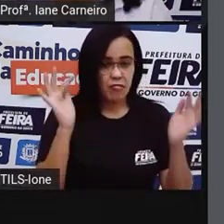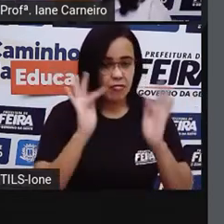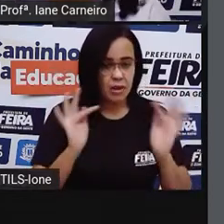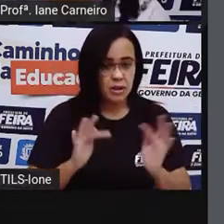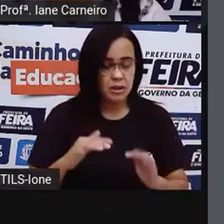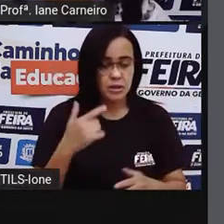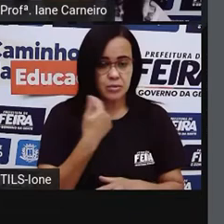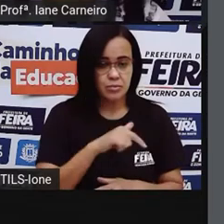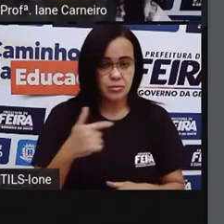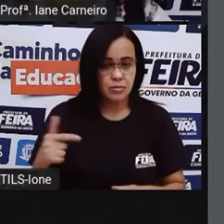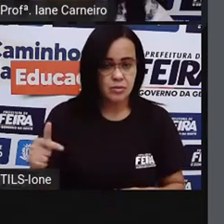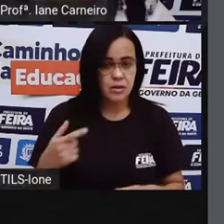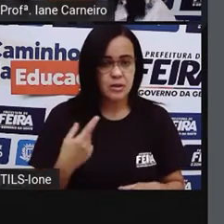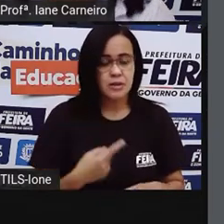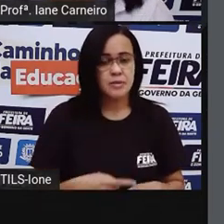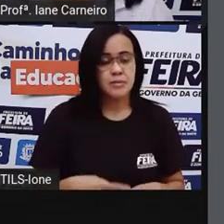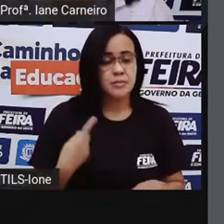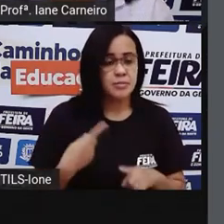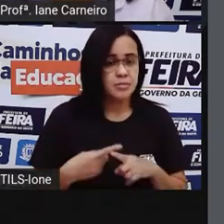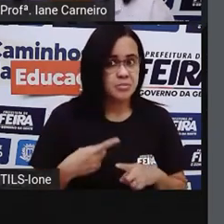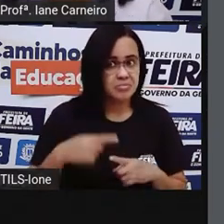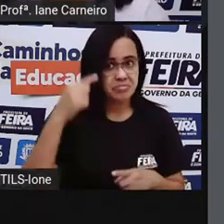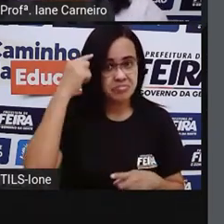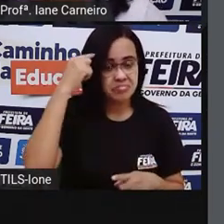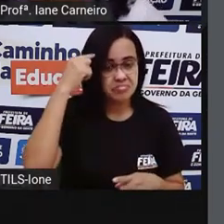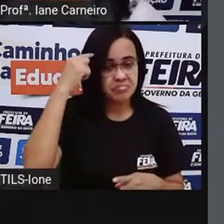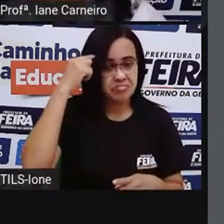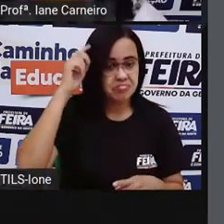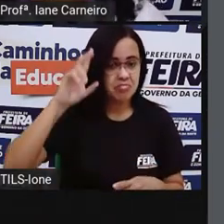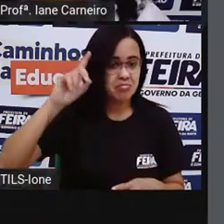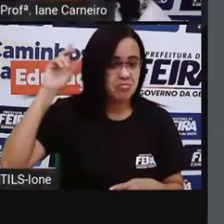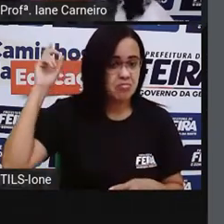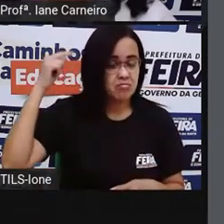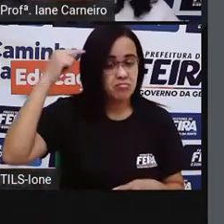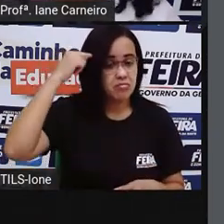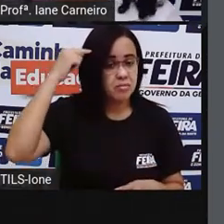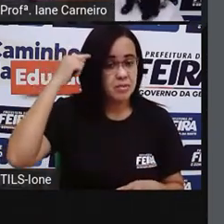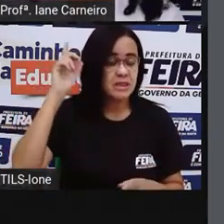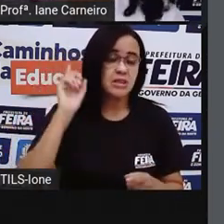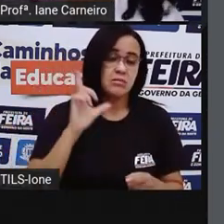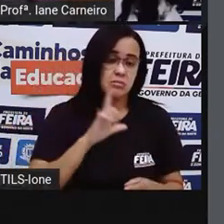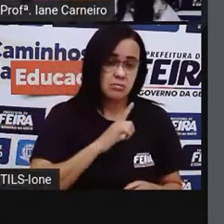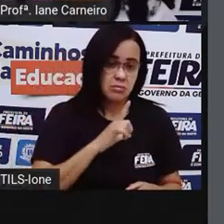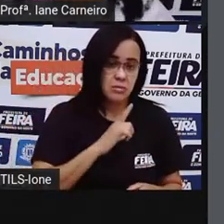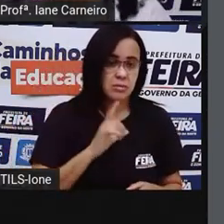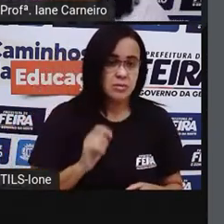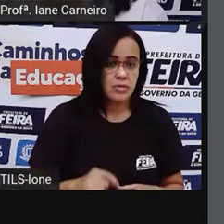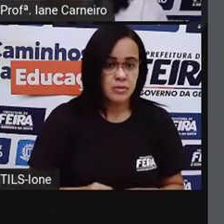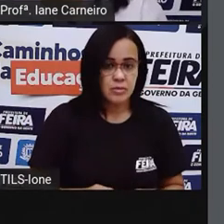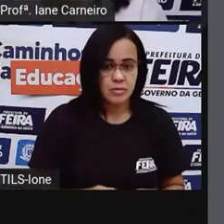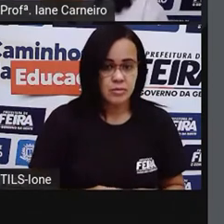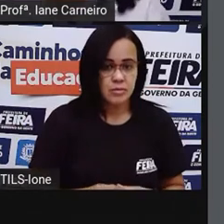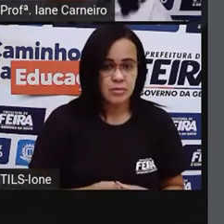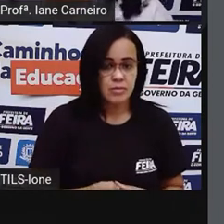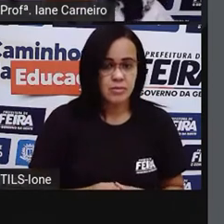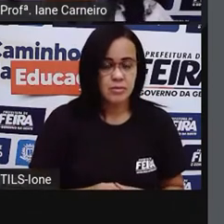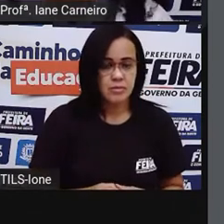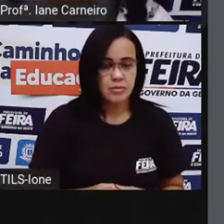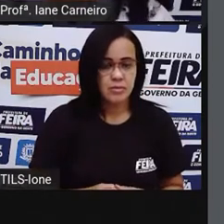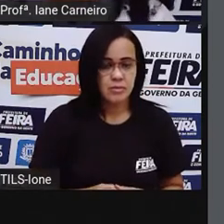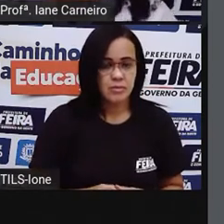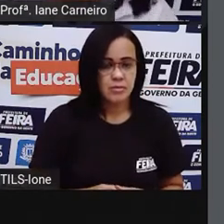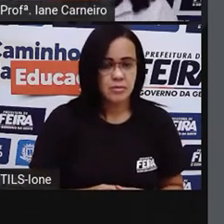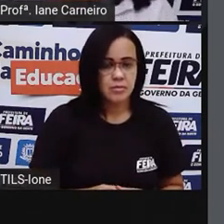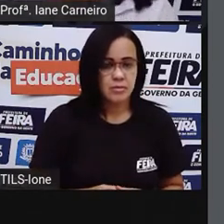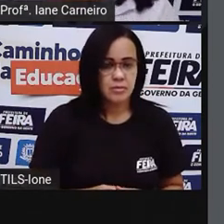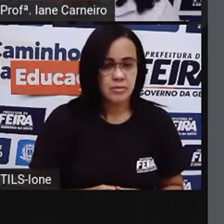tempos na sua mente. Ergueu um grande edifício, forrou todo com estantes. Mandou